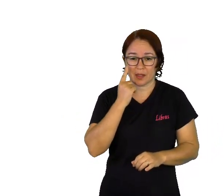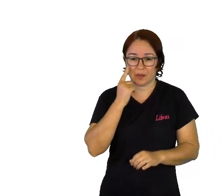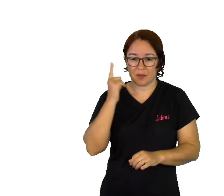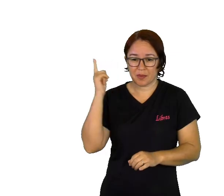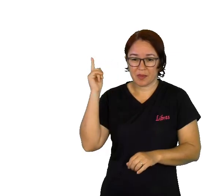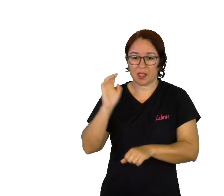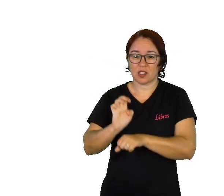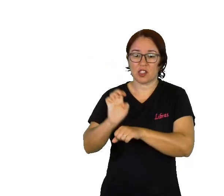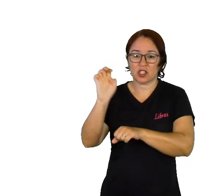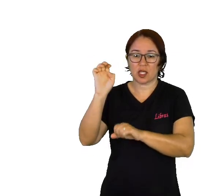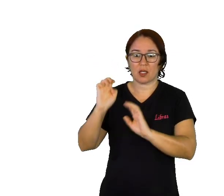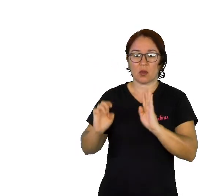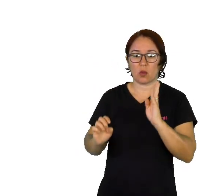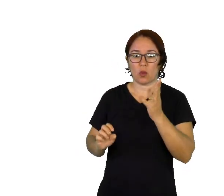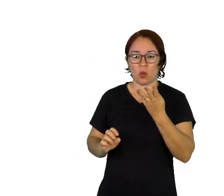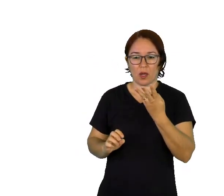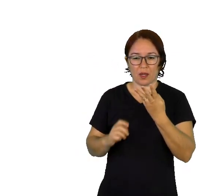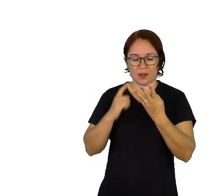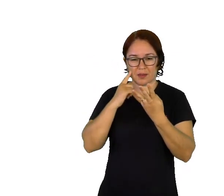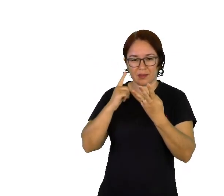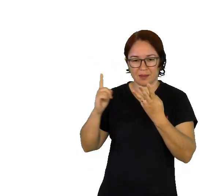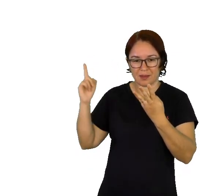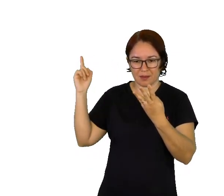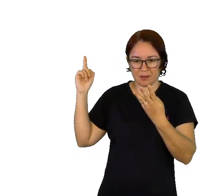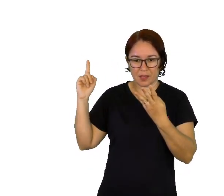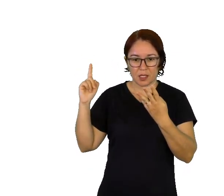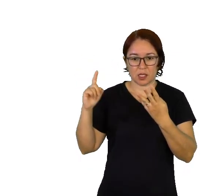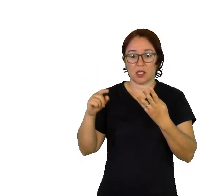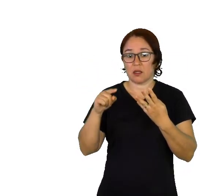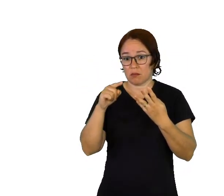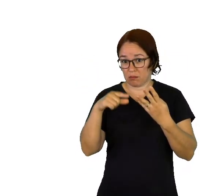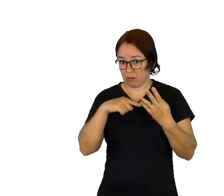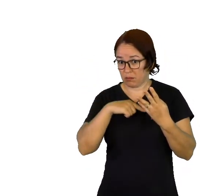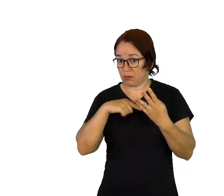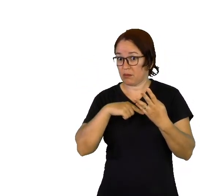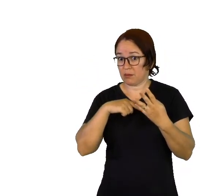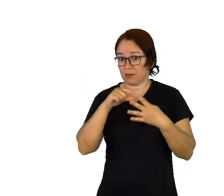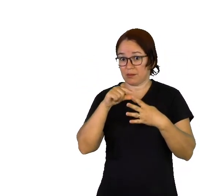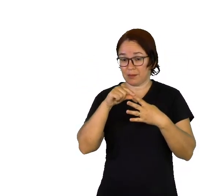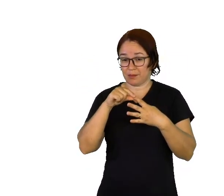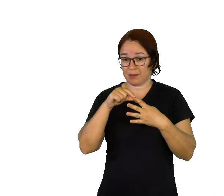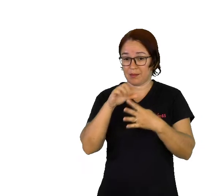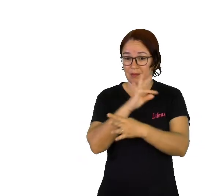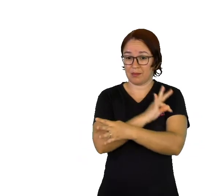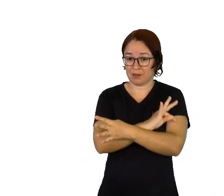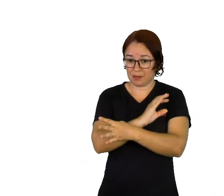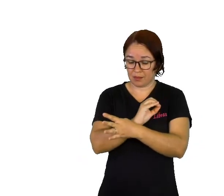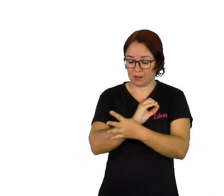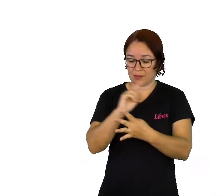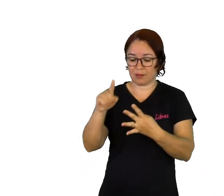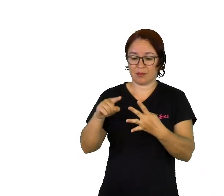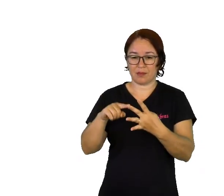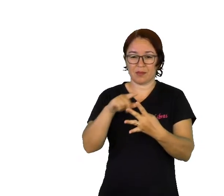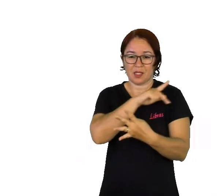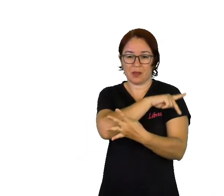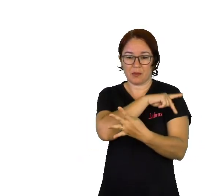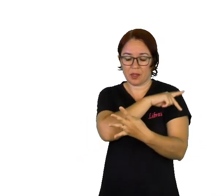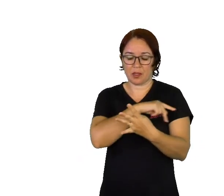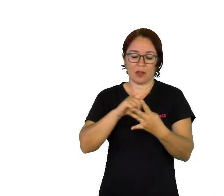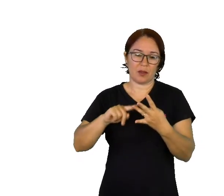brasileiros. Além do nosso estado, que é o Tocantins, nós temos também Piauí, Pará,